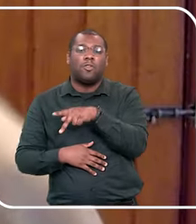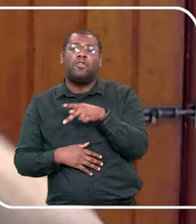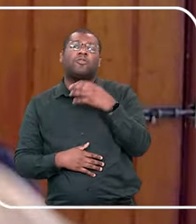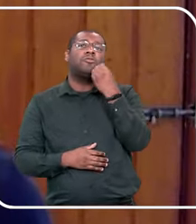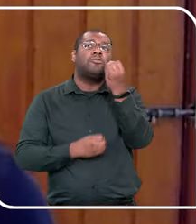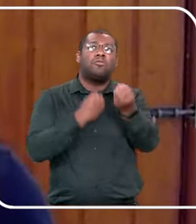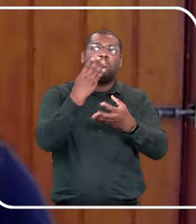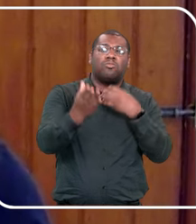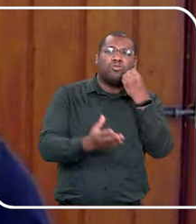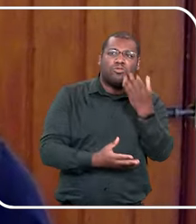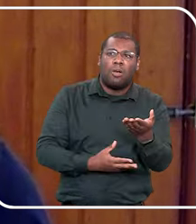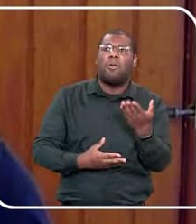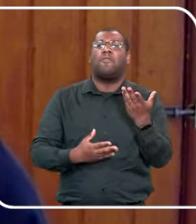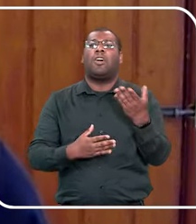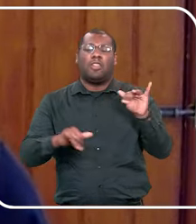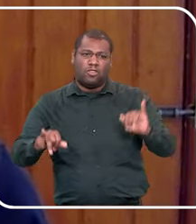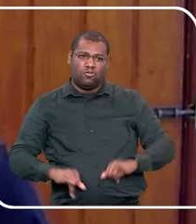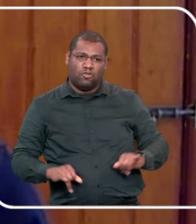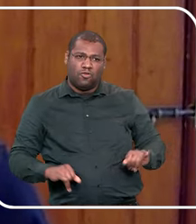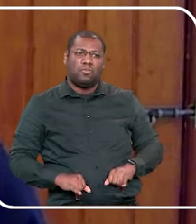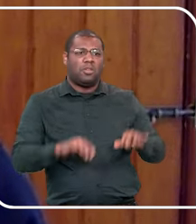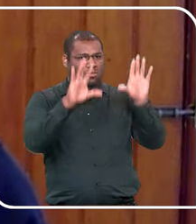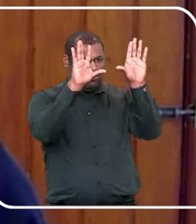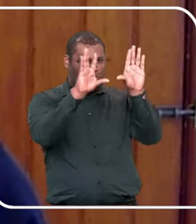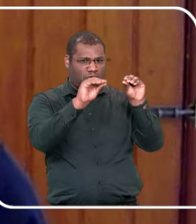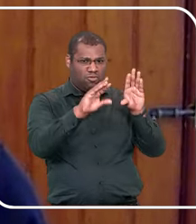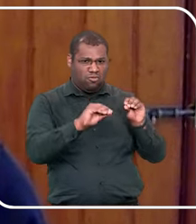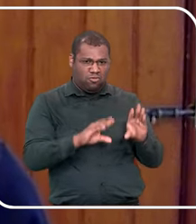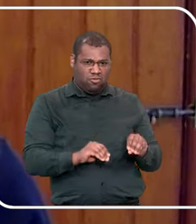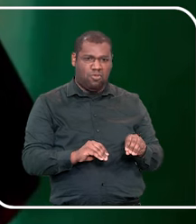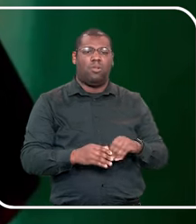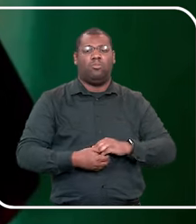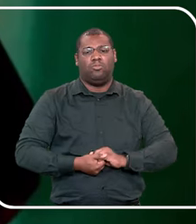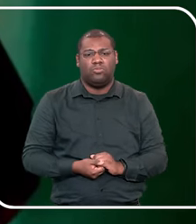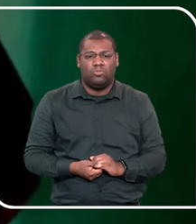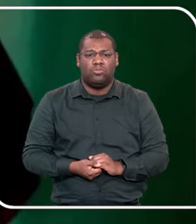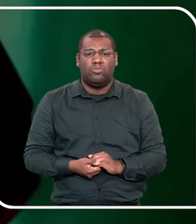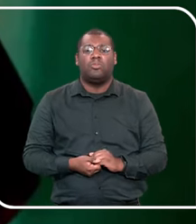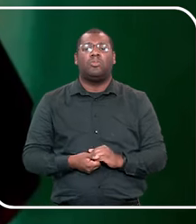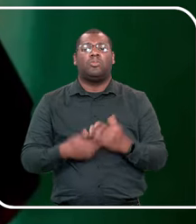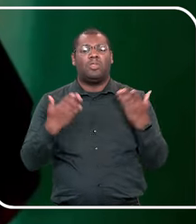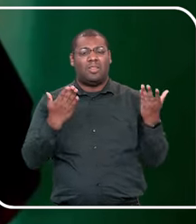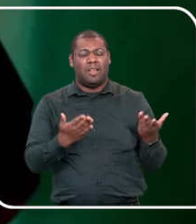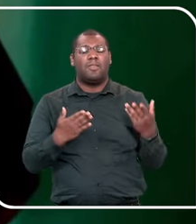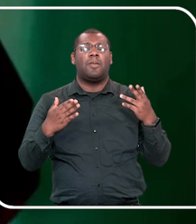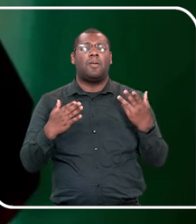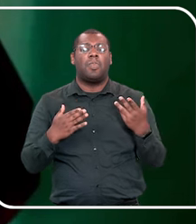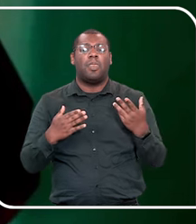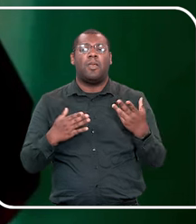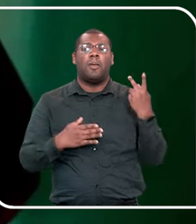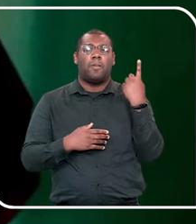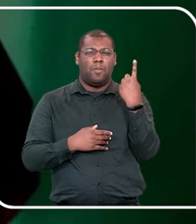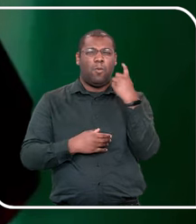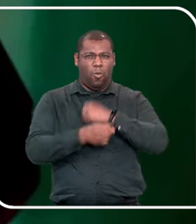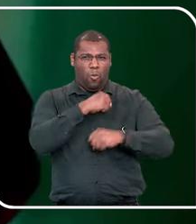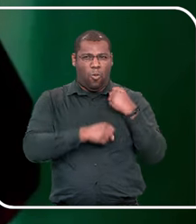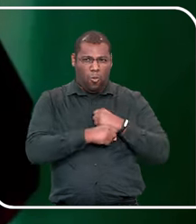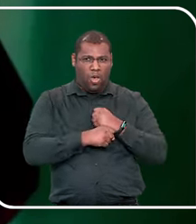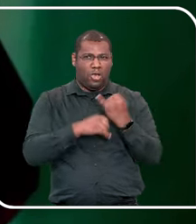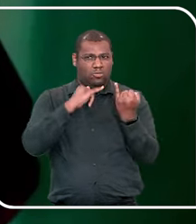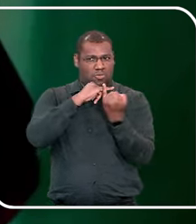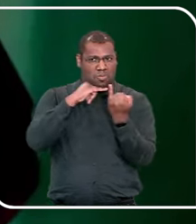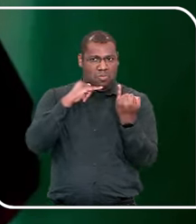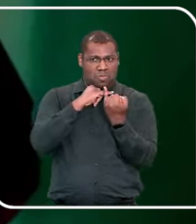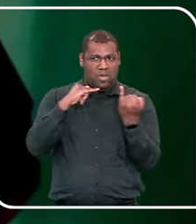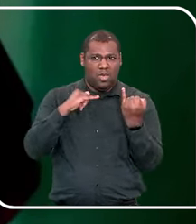caladas e não tinham pra quem contar na pandemia. Eu acompanhei muito isso. Voltando à história da rede de proteção, há mais ou menos um ano e meio,